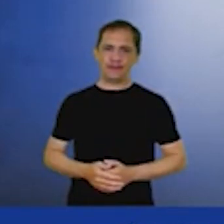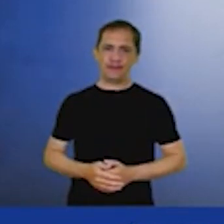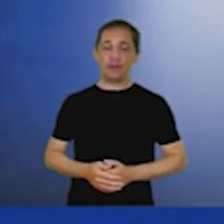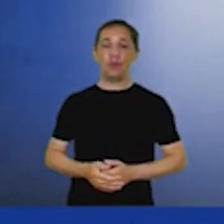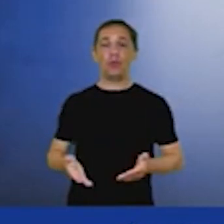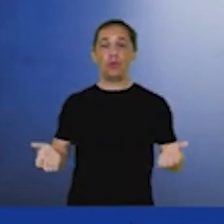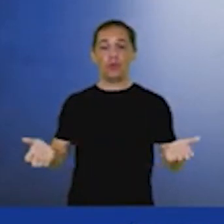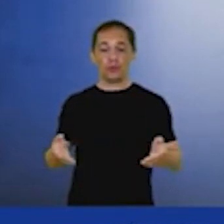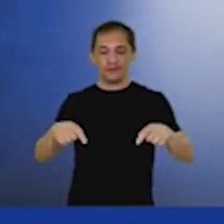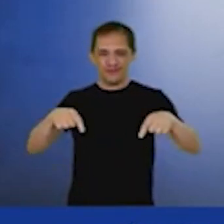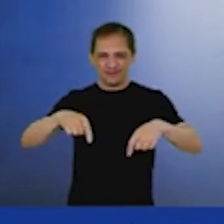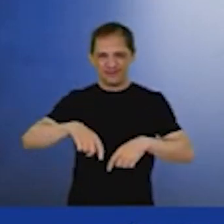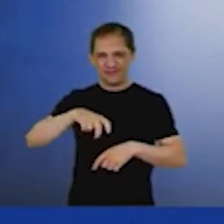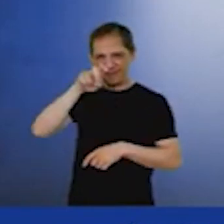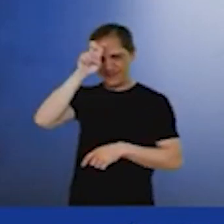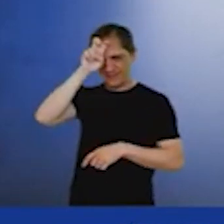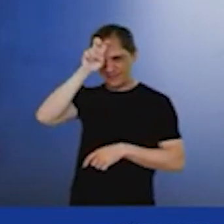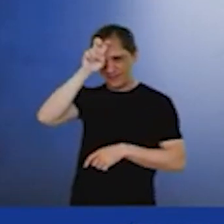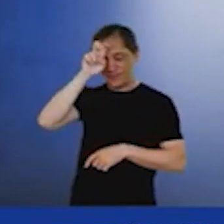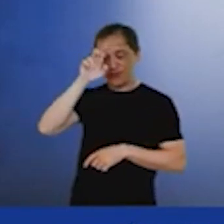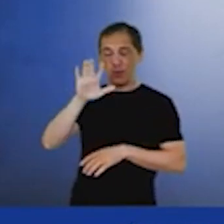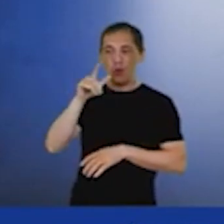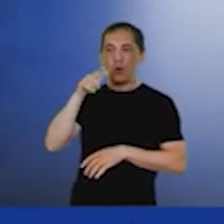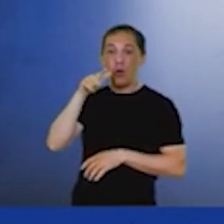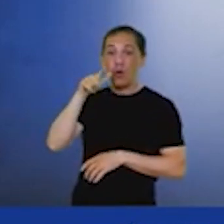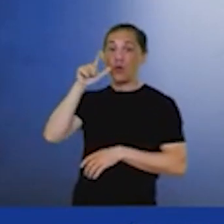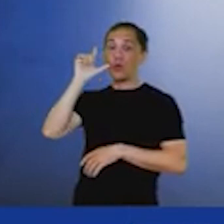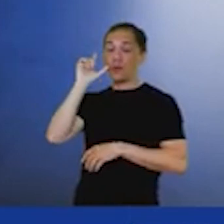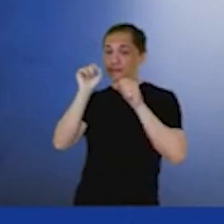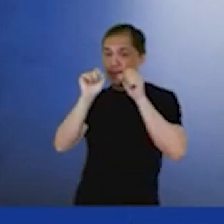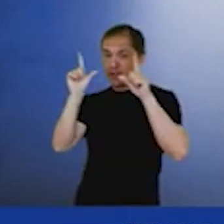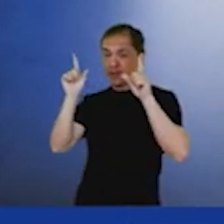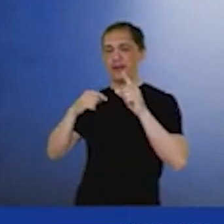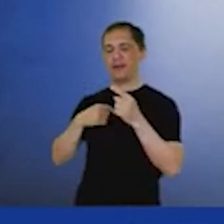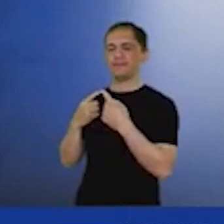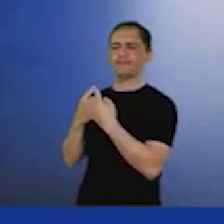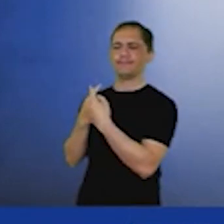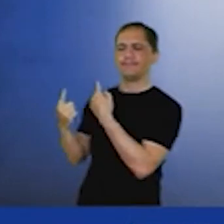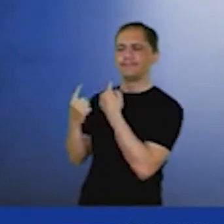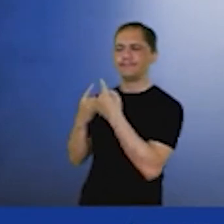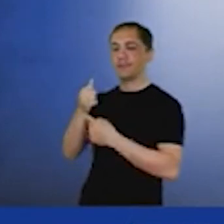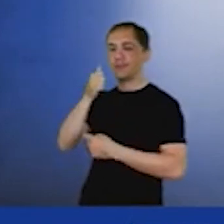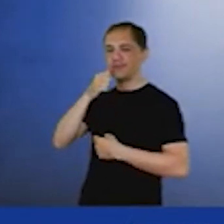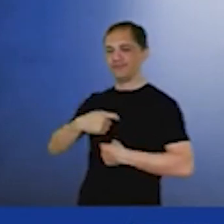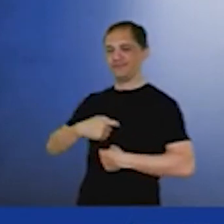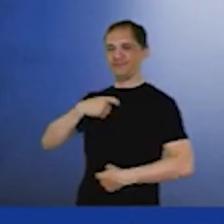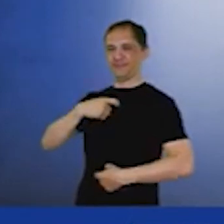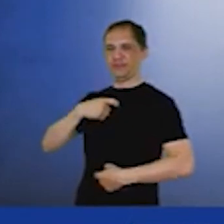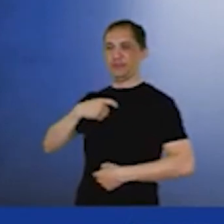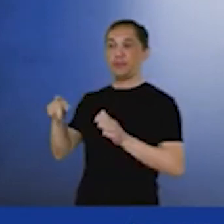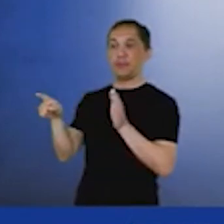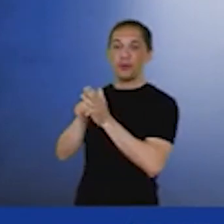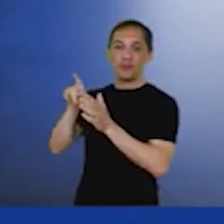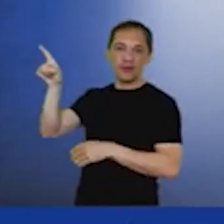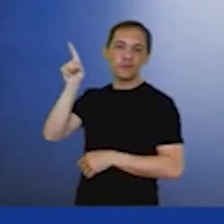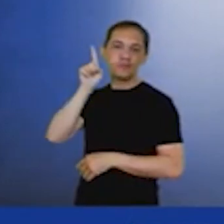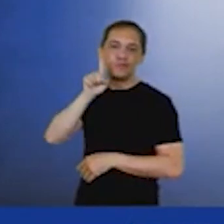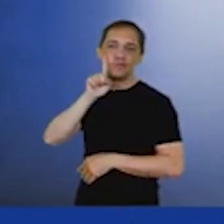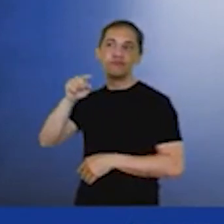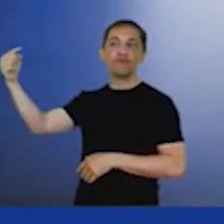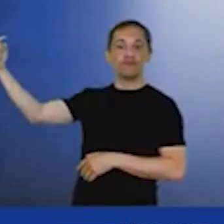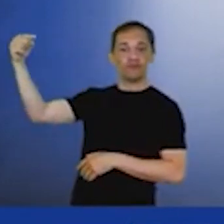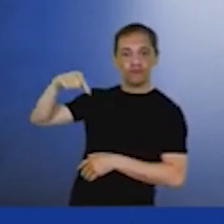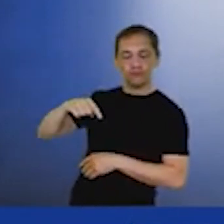Sheik, aqui no Egito. Ontem de manhã, eu conversei com uma executiva que veio de Washington, que trabalha com energia